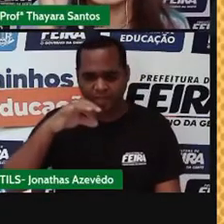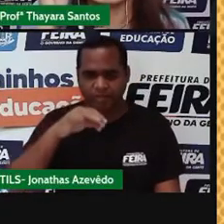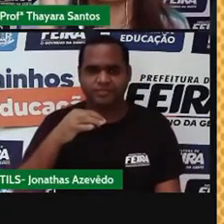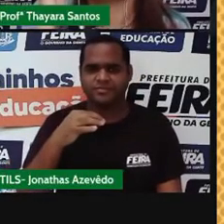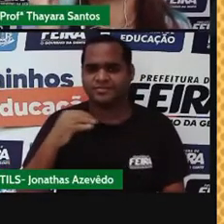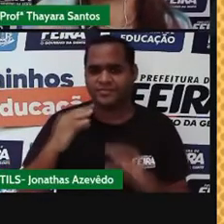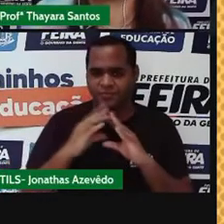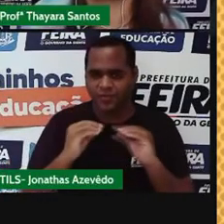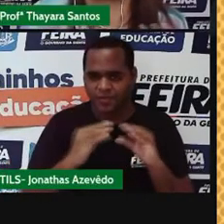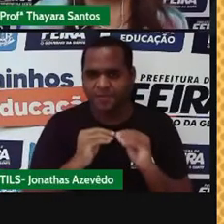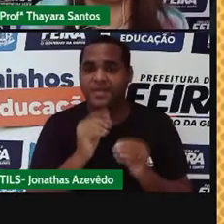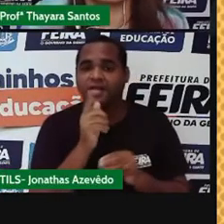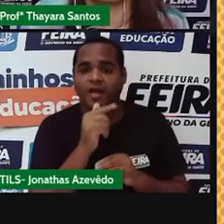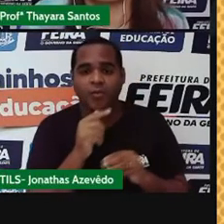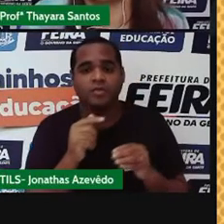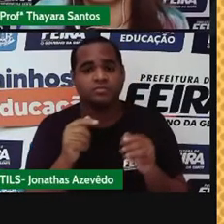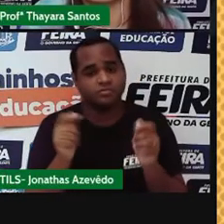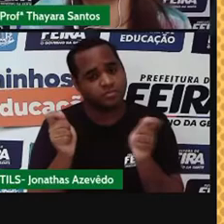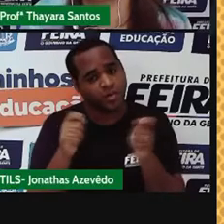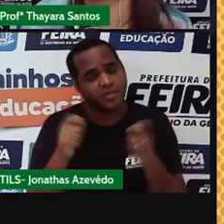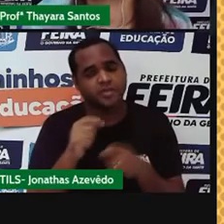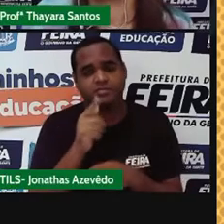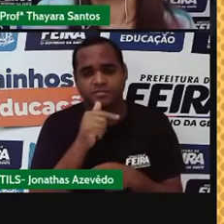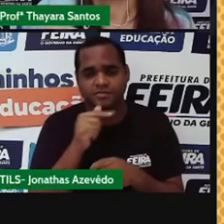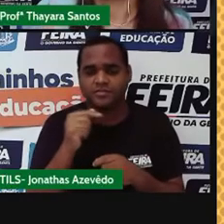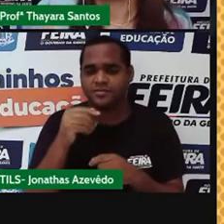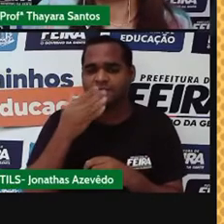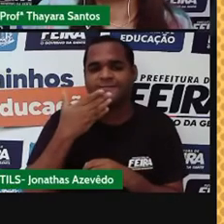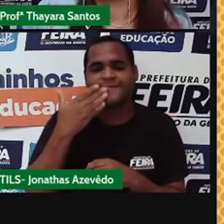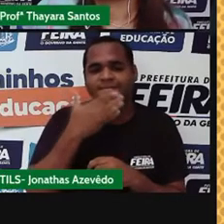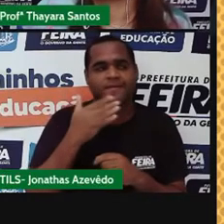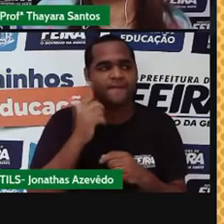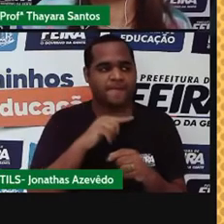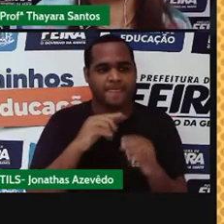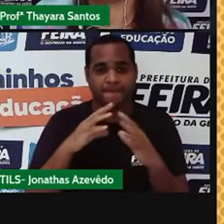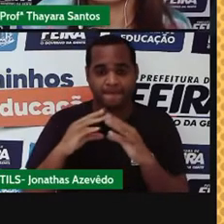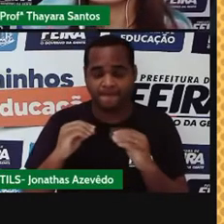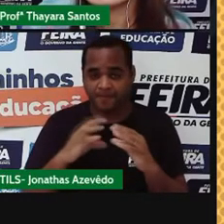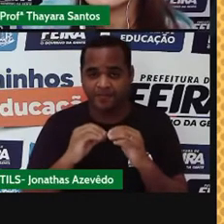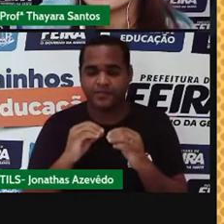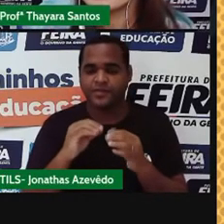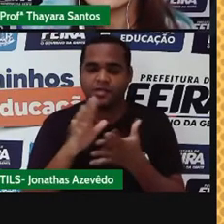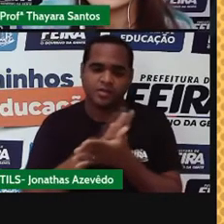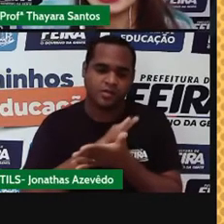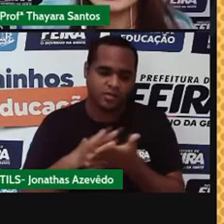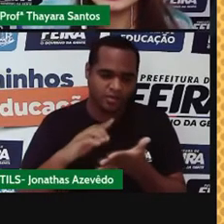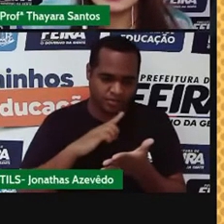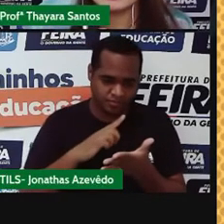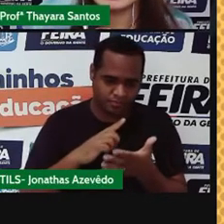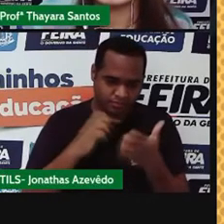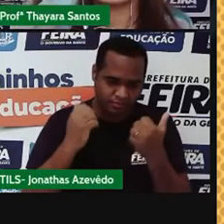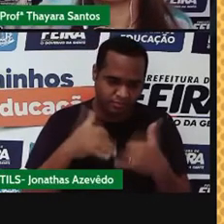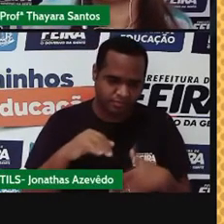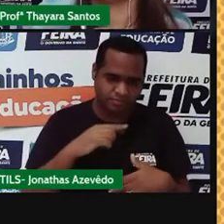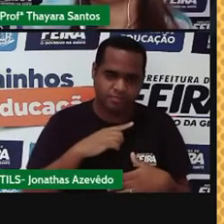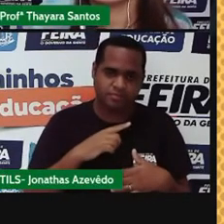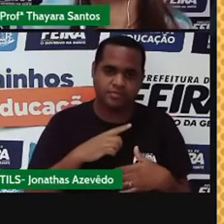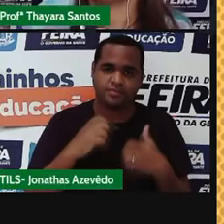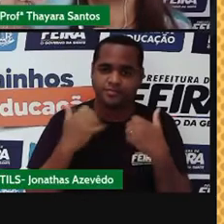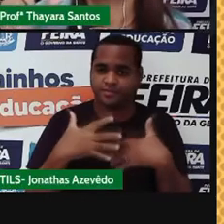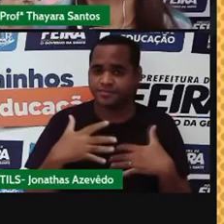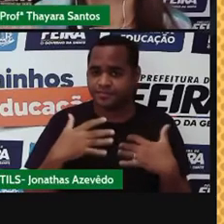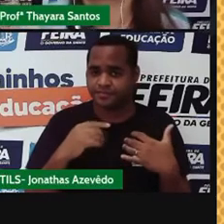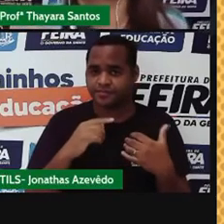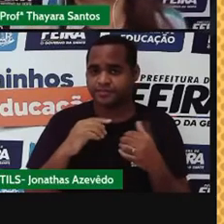dissolver na água, que o açúcar, ele consegue se dissolver na água. Porém, muitas vezes a gente faz um suco, deixa um tempo lá e depois quando